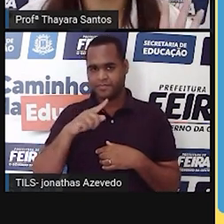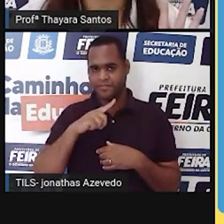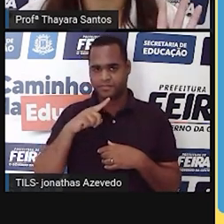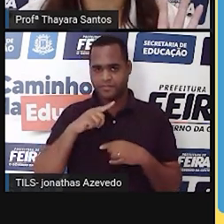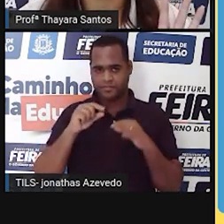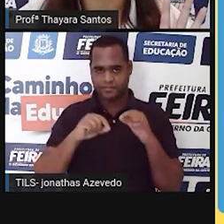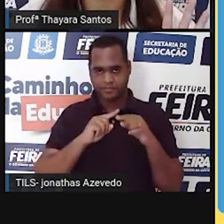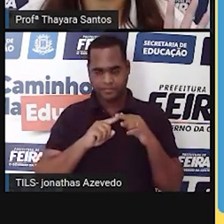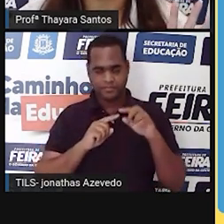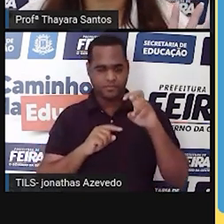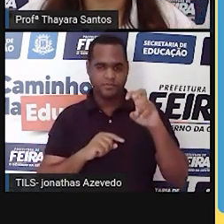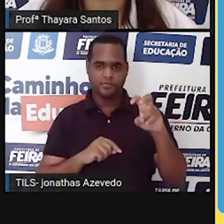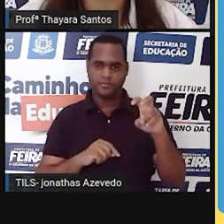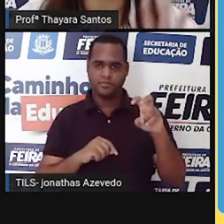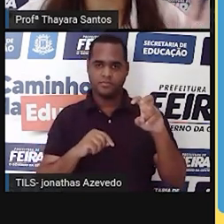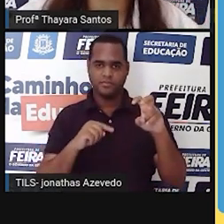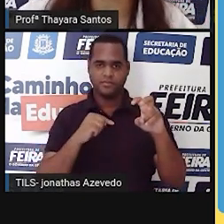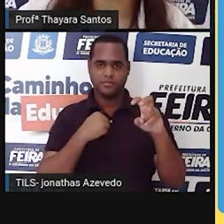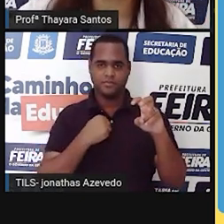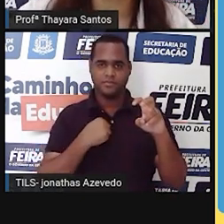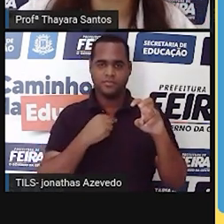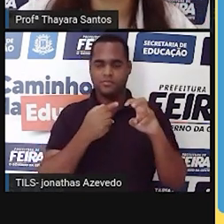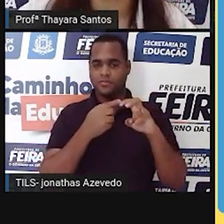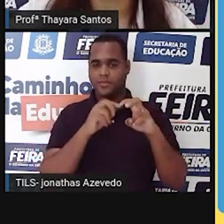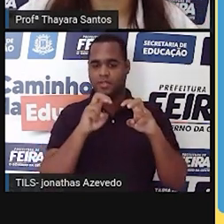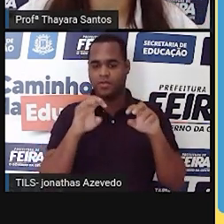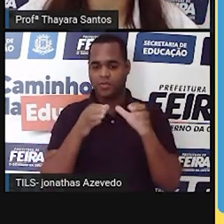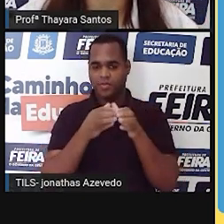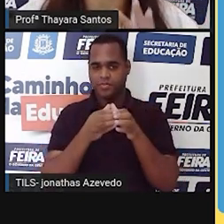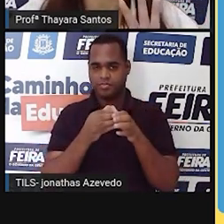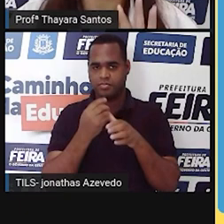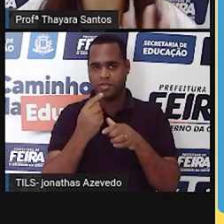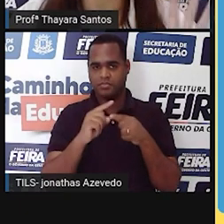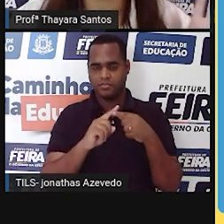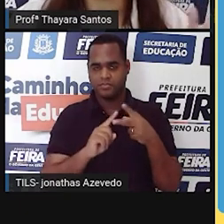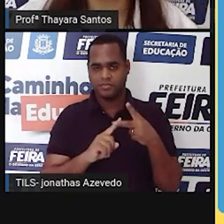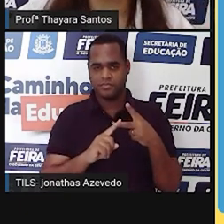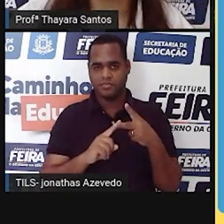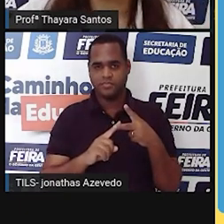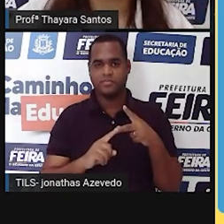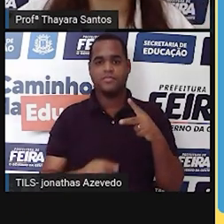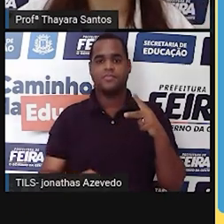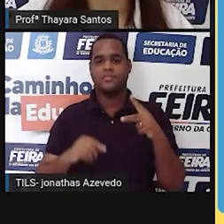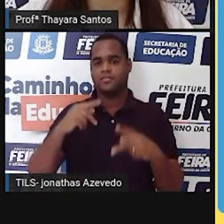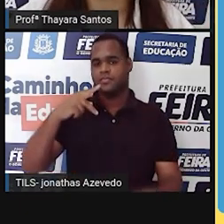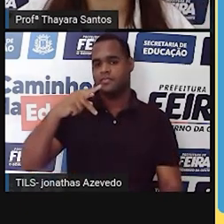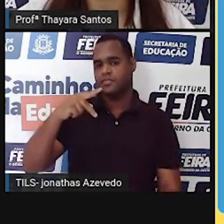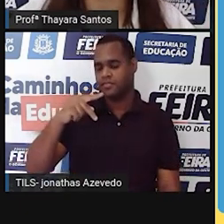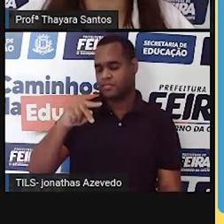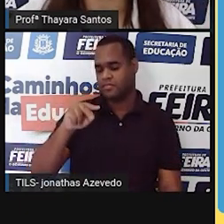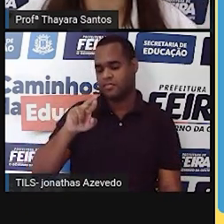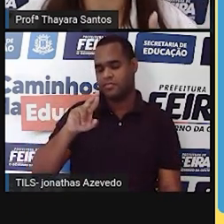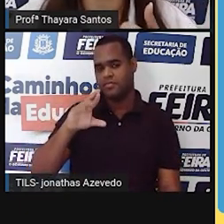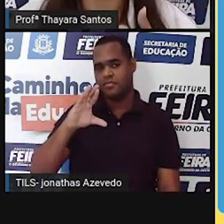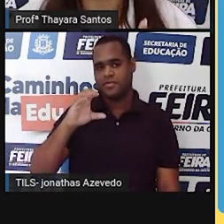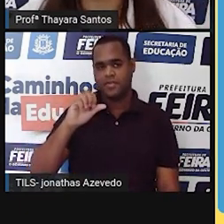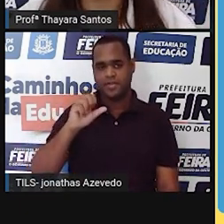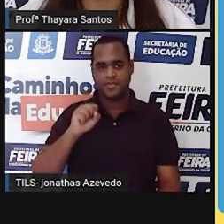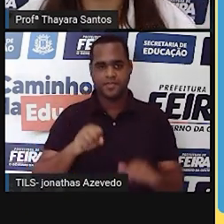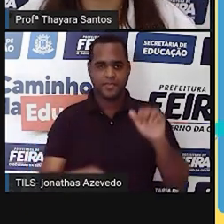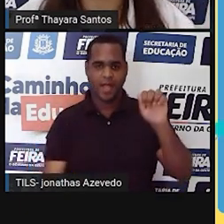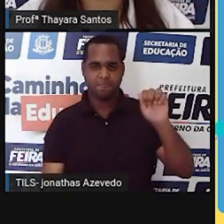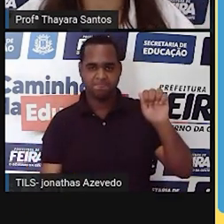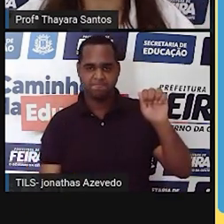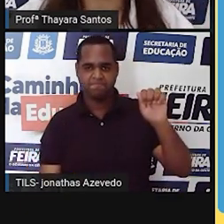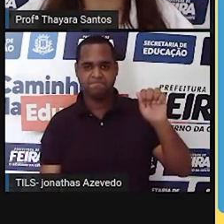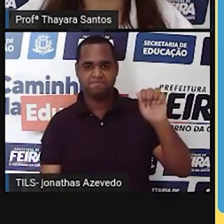cinco bases nitrogenadas, que estão divididas em dois grupos. A gente diz que tem as púricas, que é o caso da adenina, que é representada pela